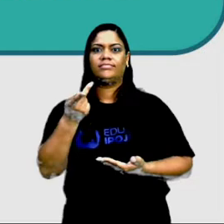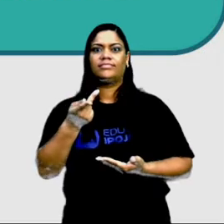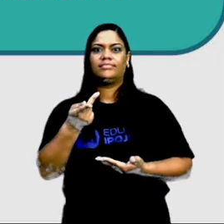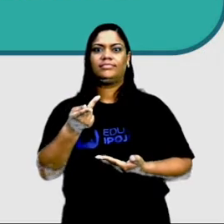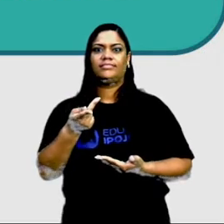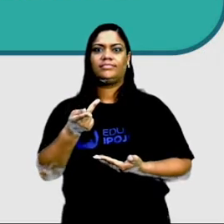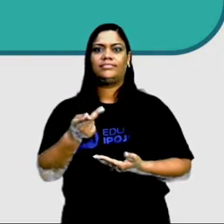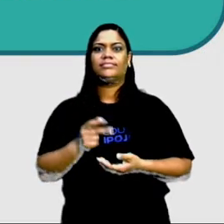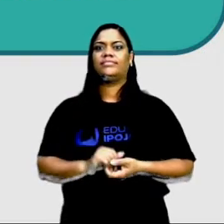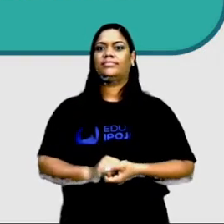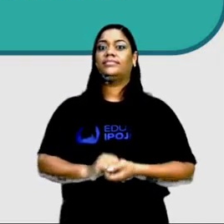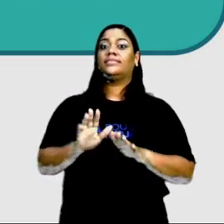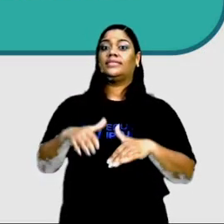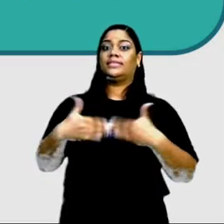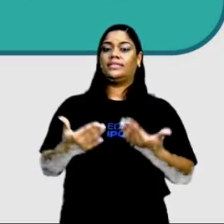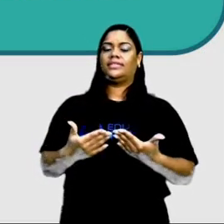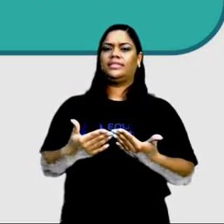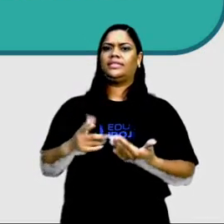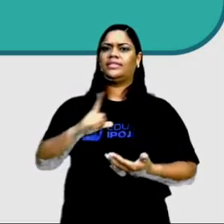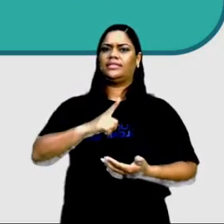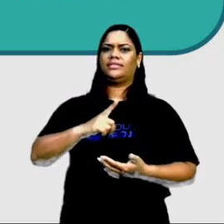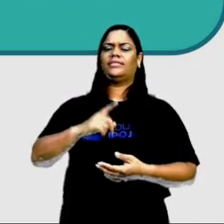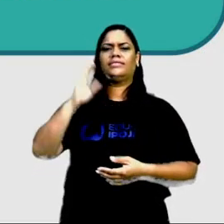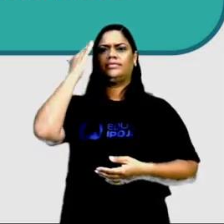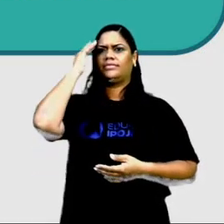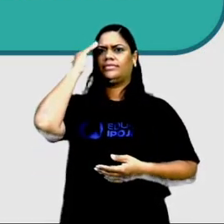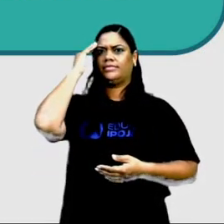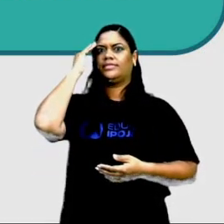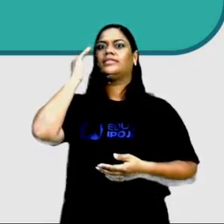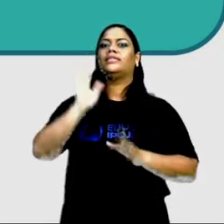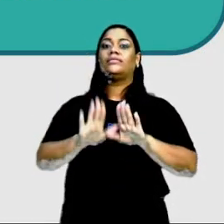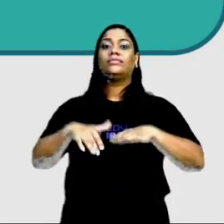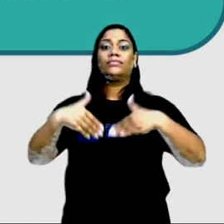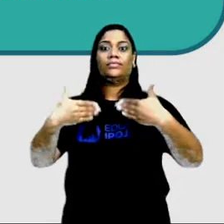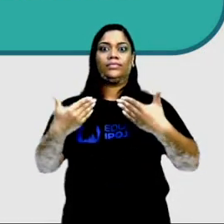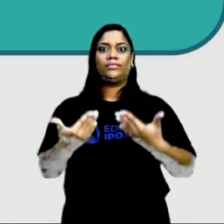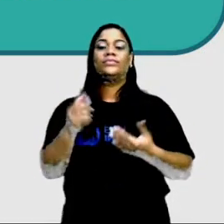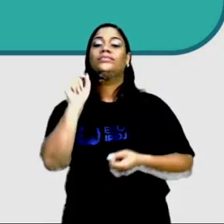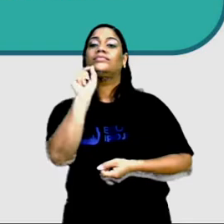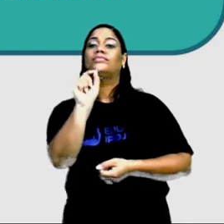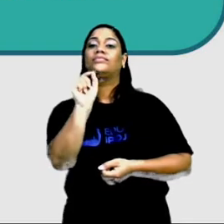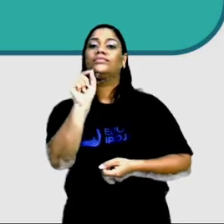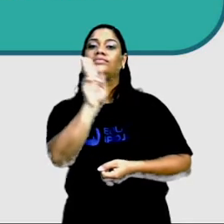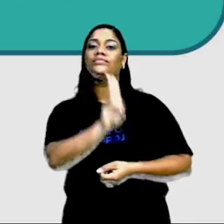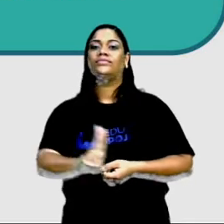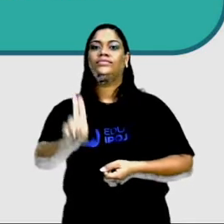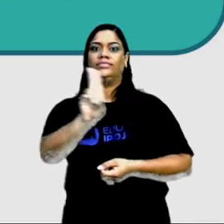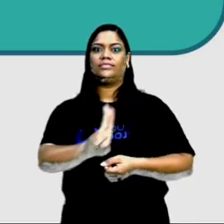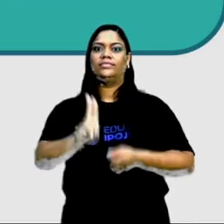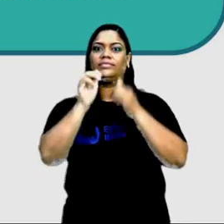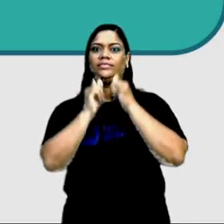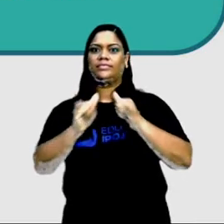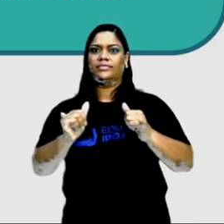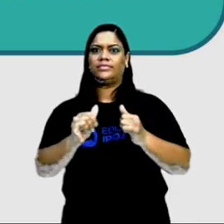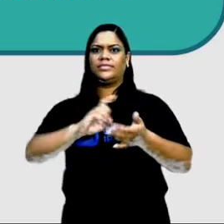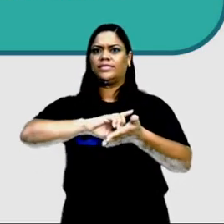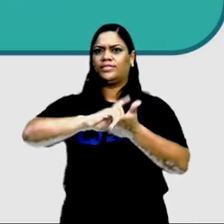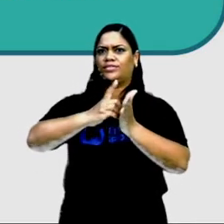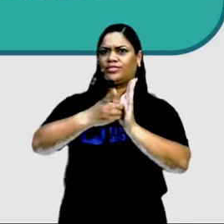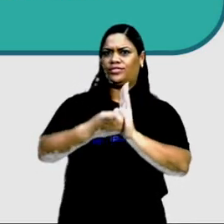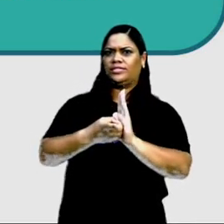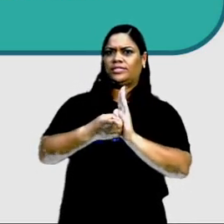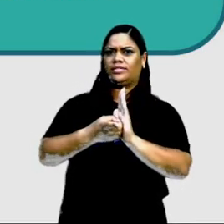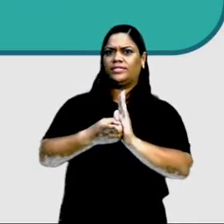Quem é o receptor? Quais são os elementos persuasivos que foram utilizados no anúncio? Esse gênero é